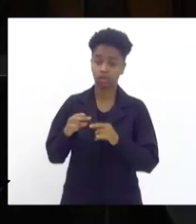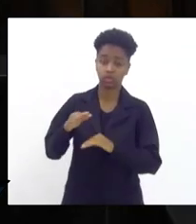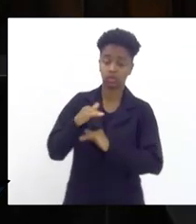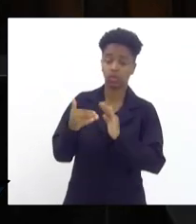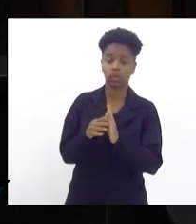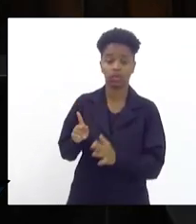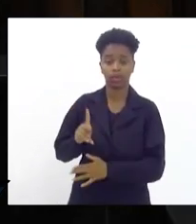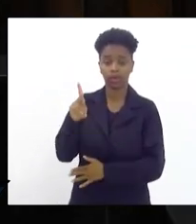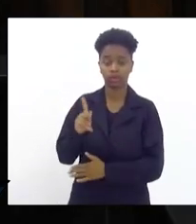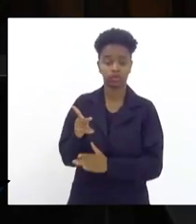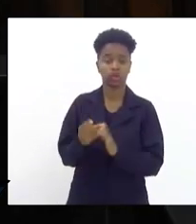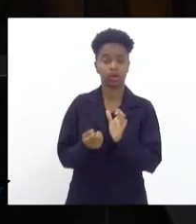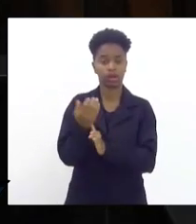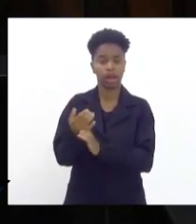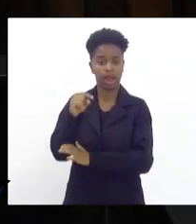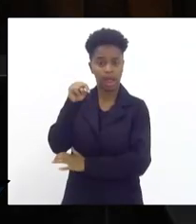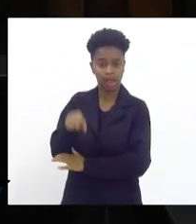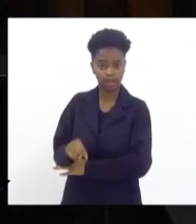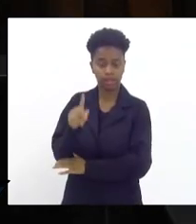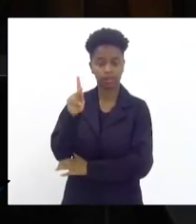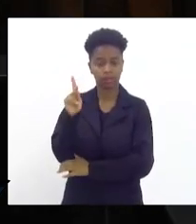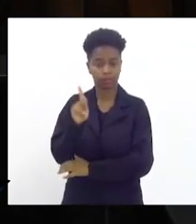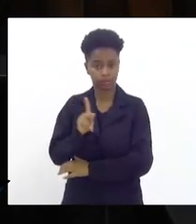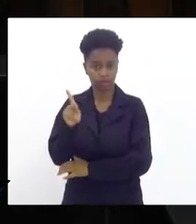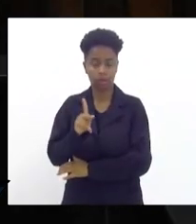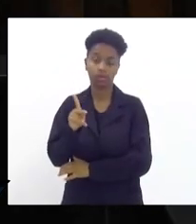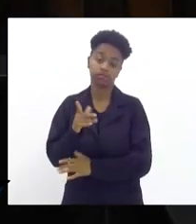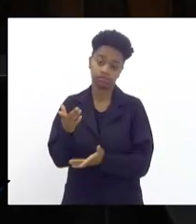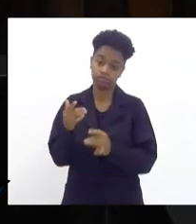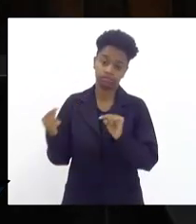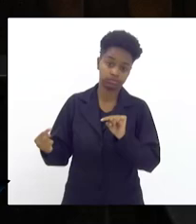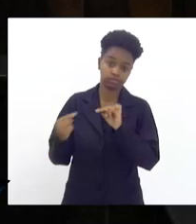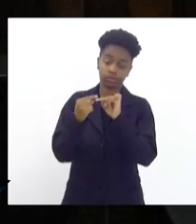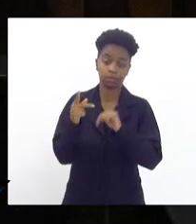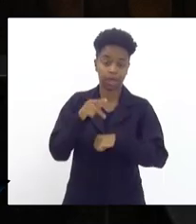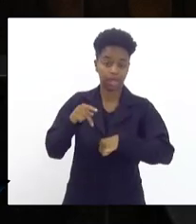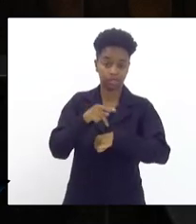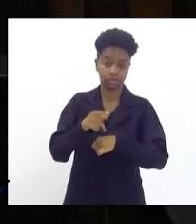do país e do Estado do Rio de Janeiro, seria do país e do Estado do Rio de Janeiro.